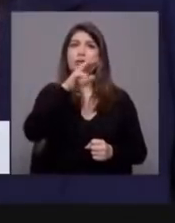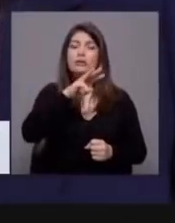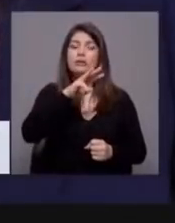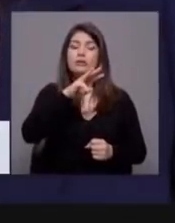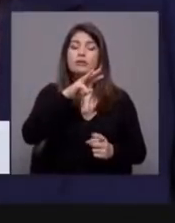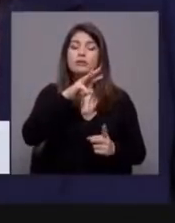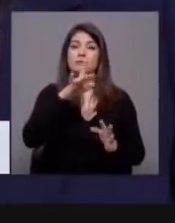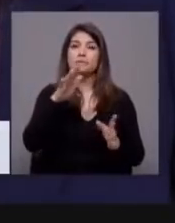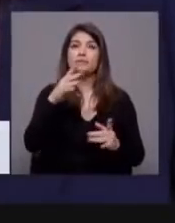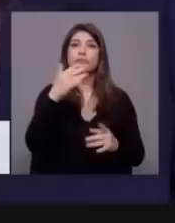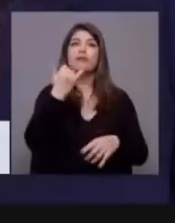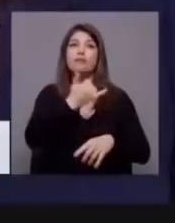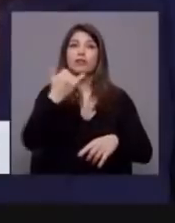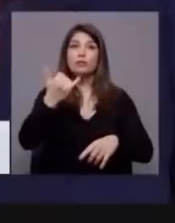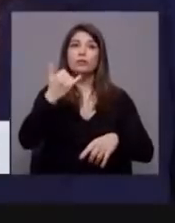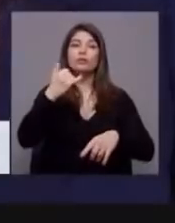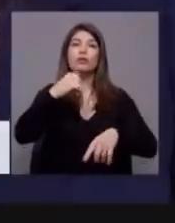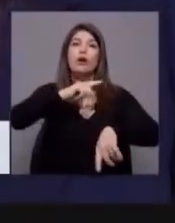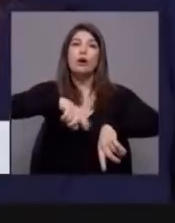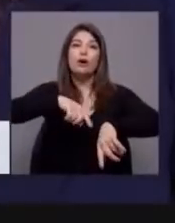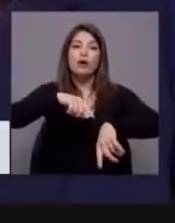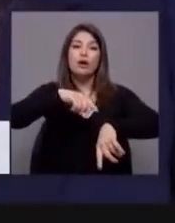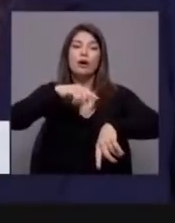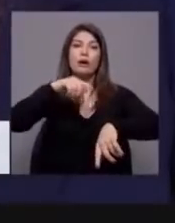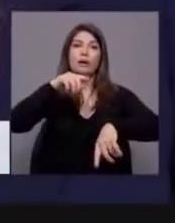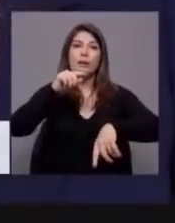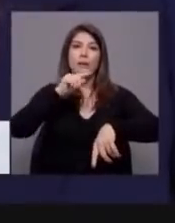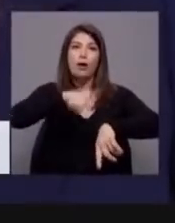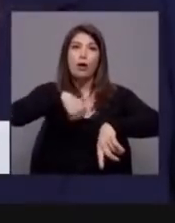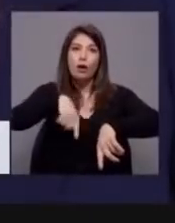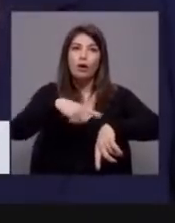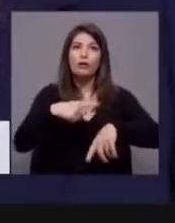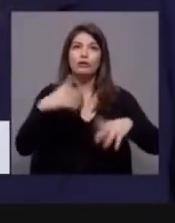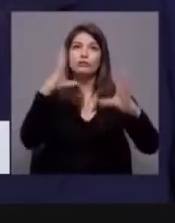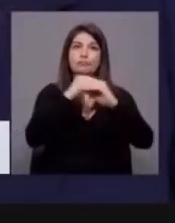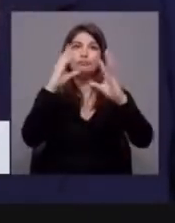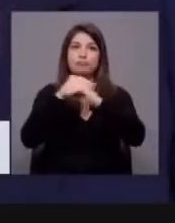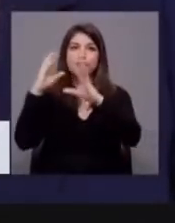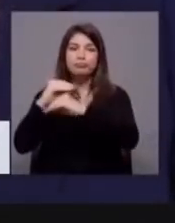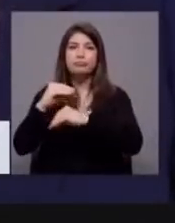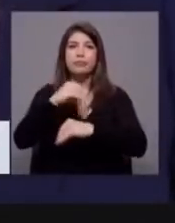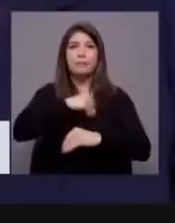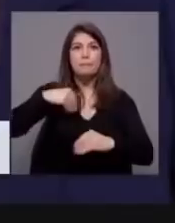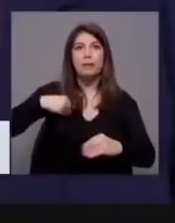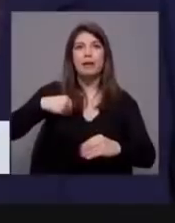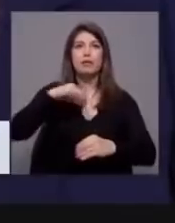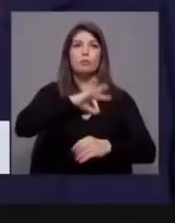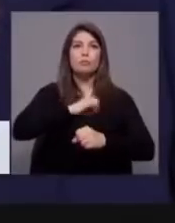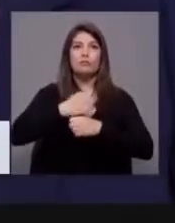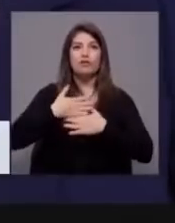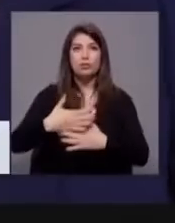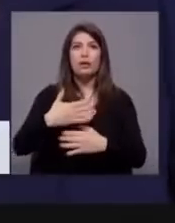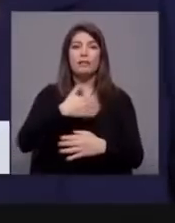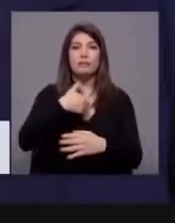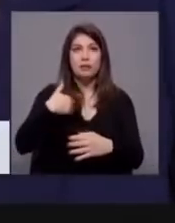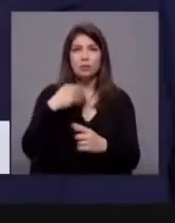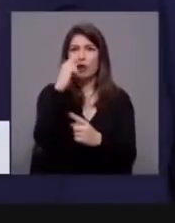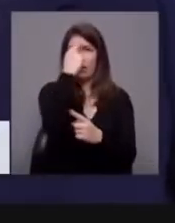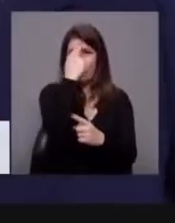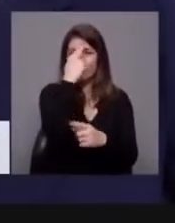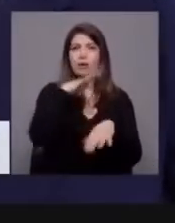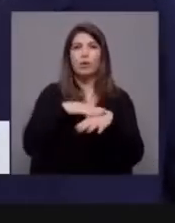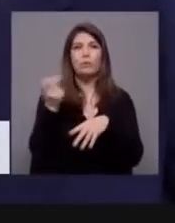horas extraordinárias que os médicos e todos os profissionais de saúde têm feito para aguentar esta pandemia.